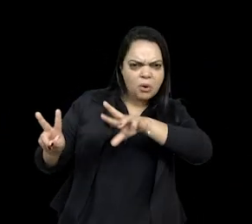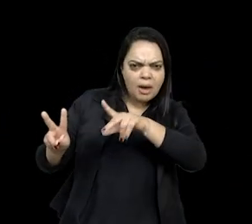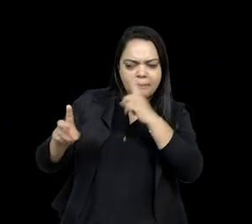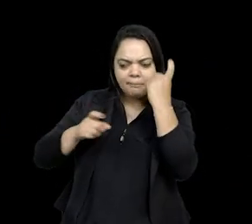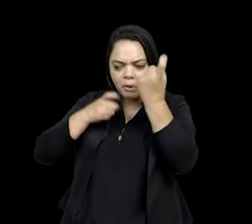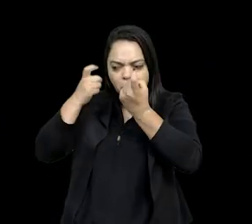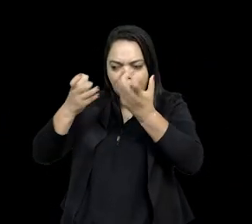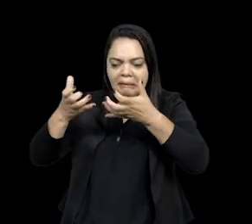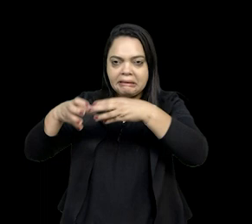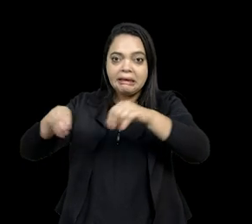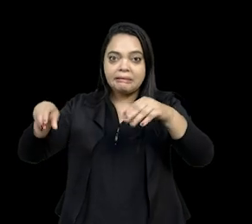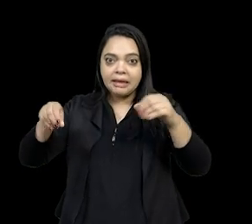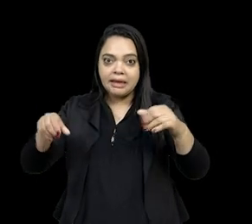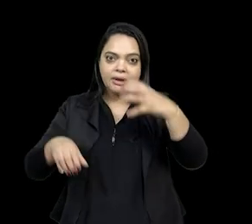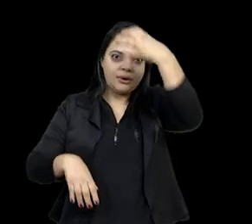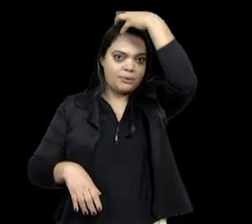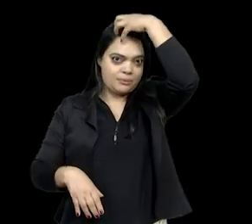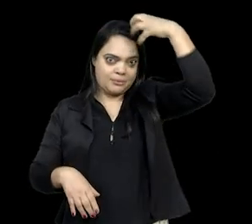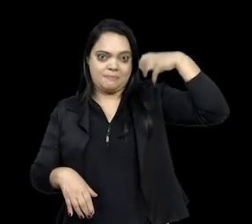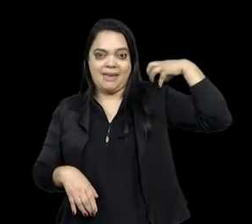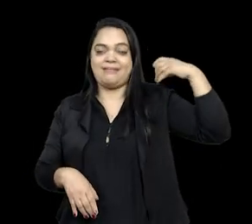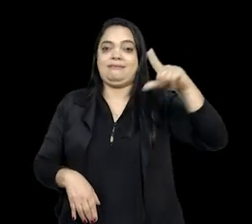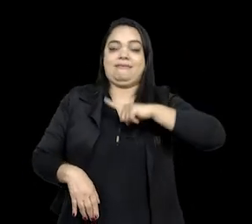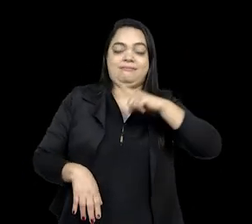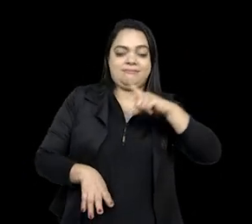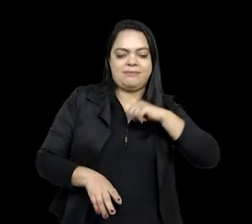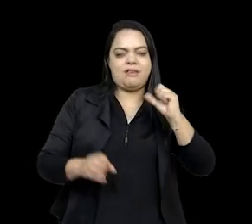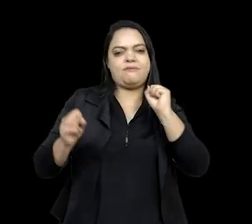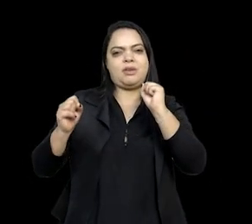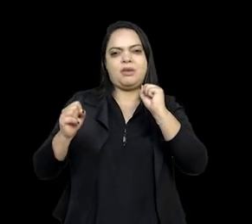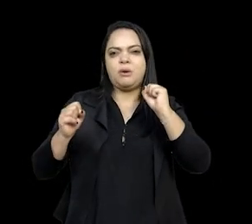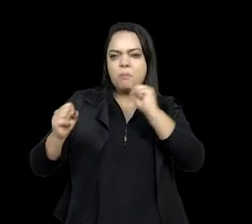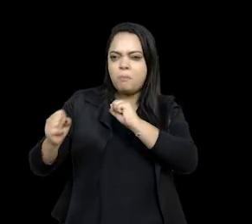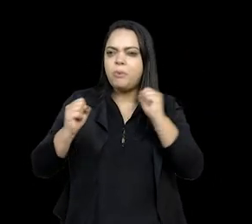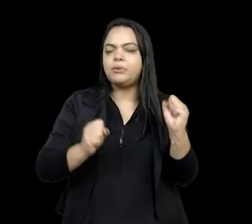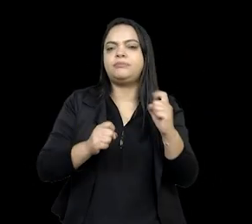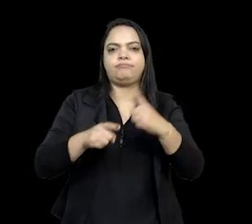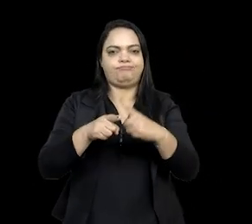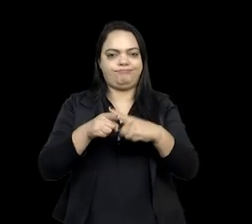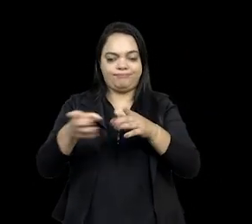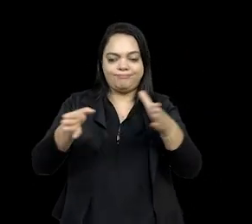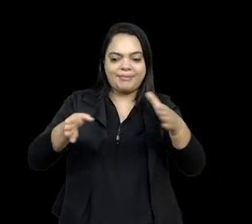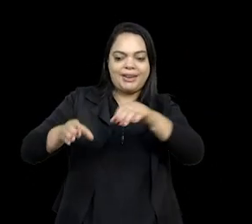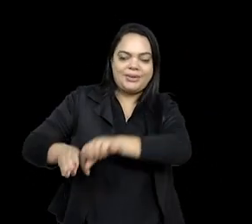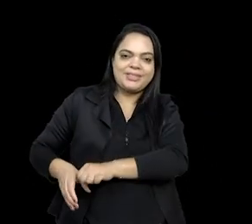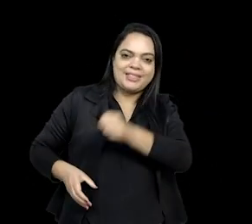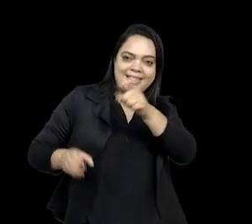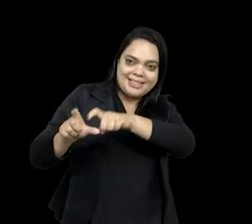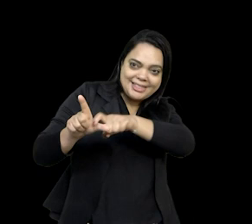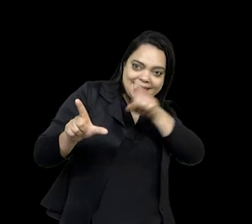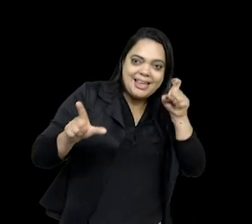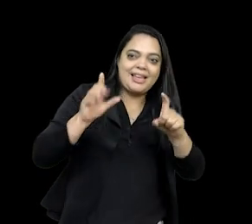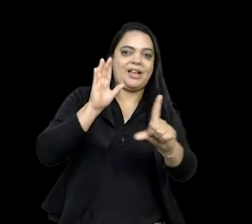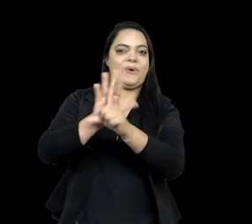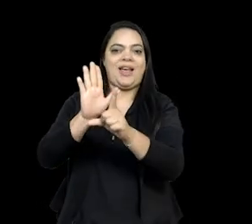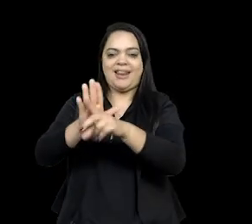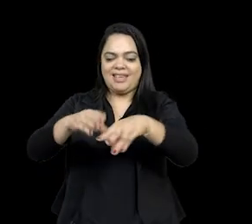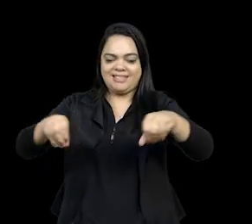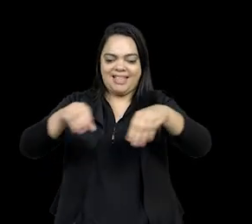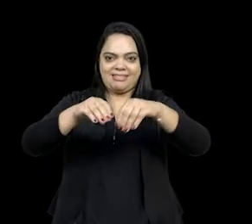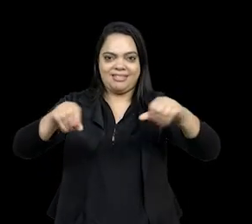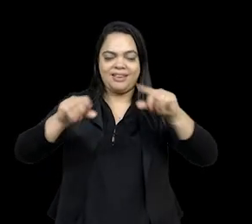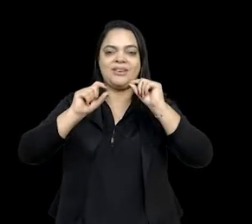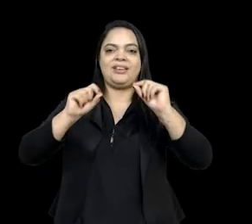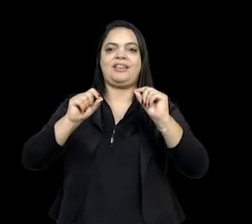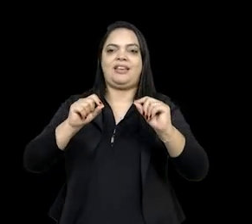império, por exemplo, teve um papel primordial, porque foi nesse período da independência do Brasil, né? E sobretudo com a lei de terras, que